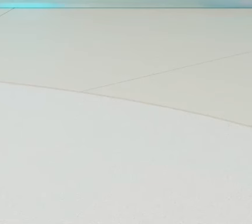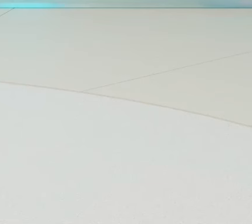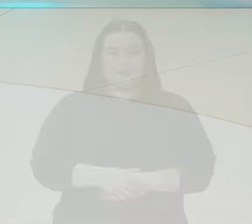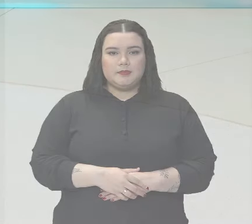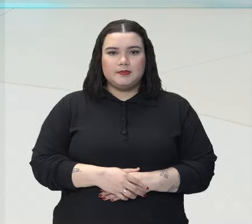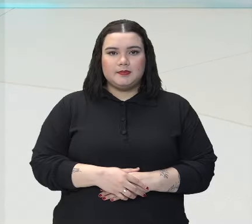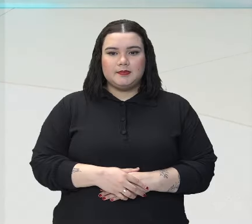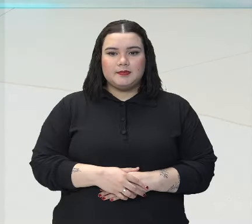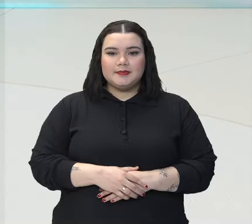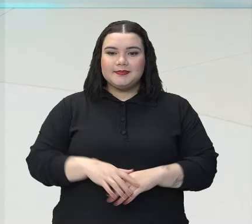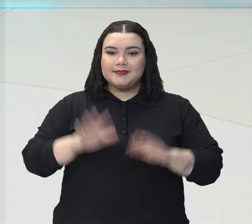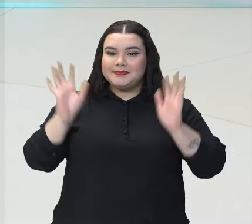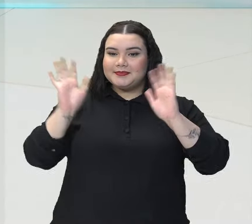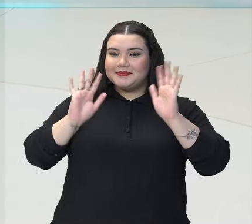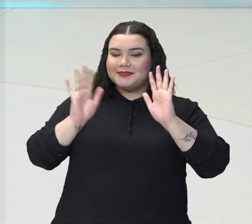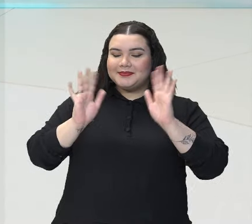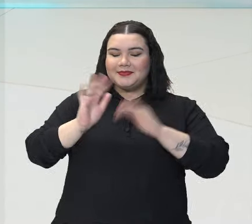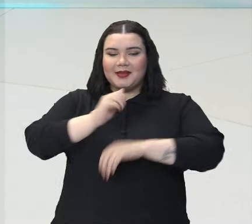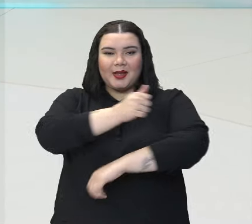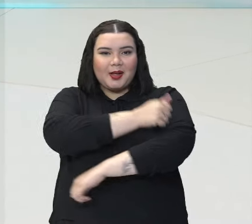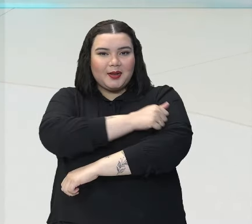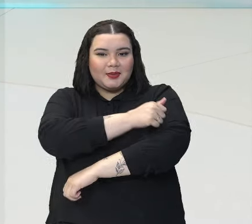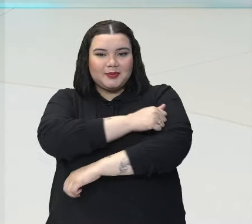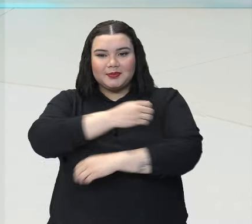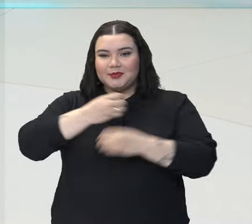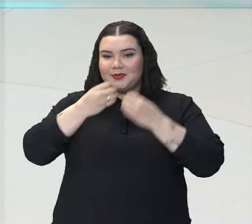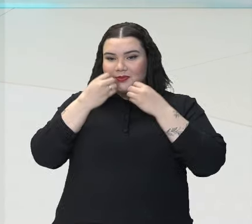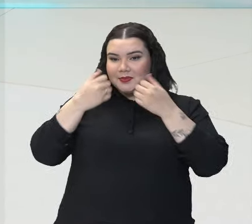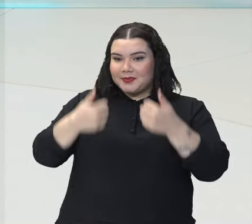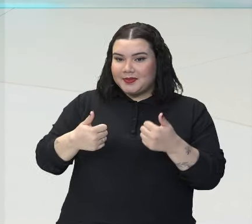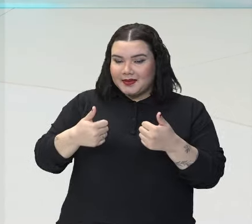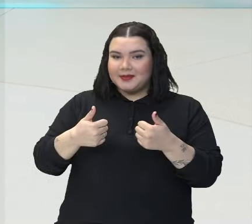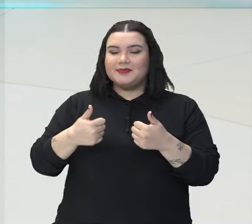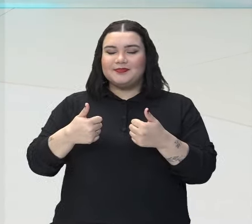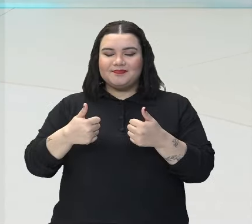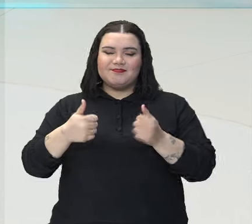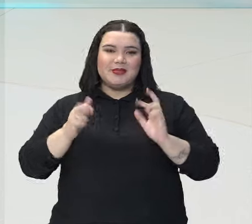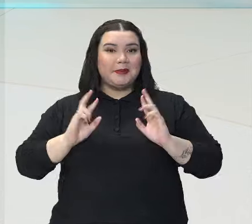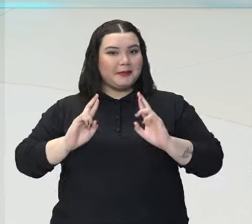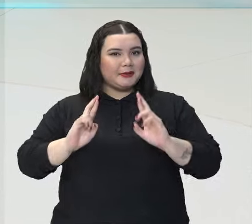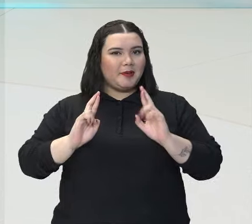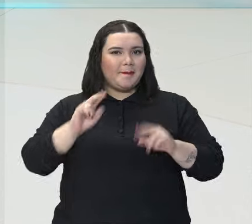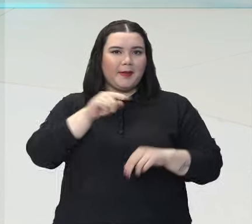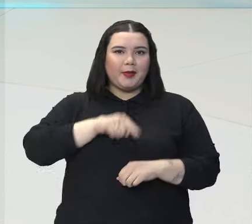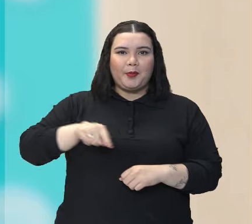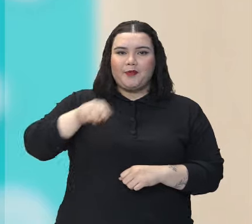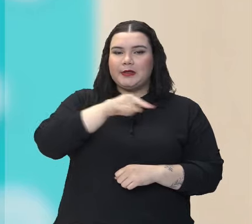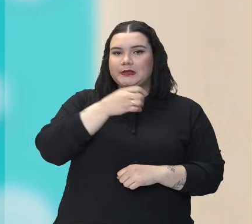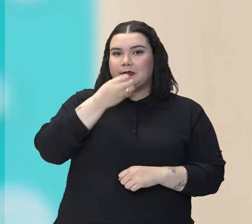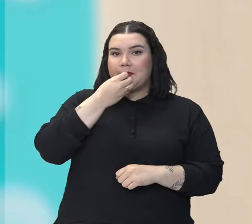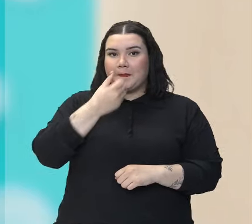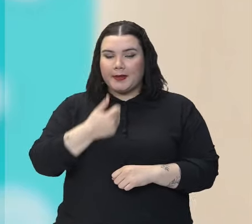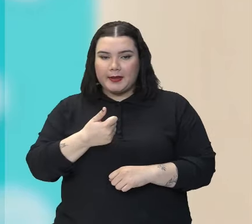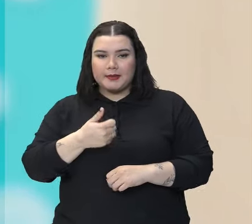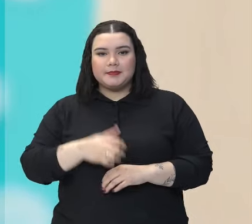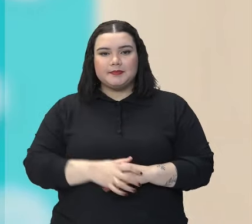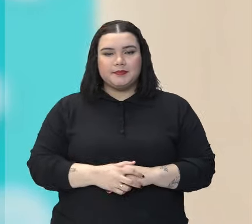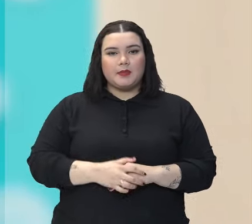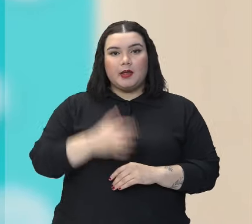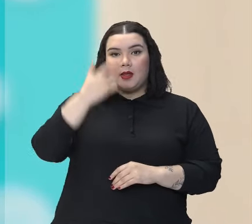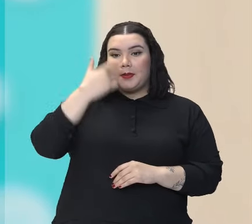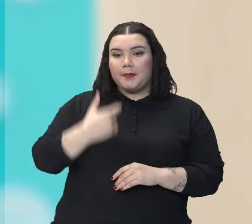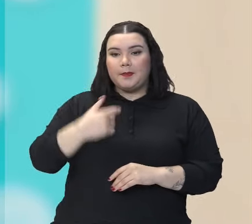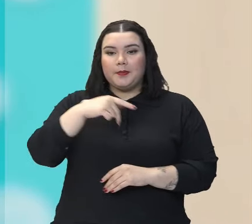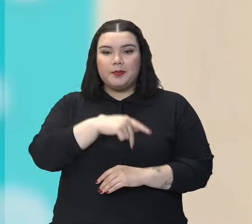Olá, queridos alunos, tudo bem com vocês? Espero que estejam todos muito bem. Eu sou a professora